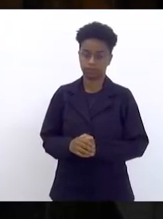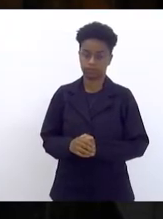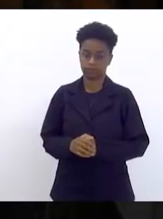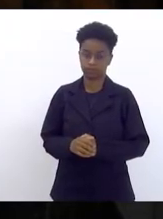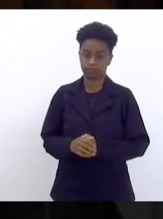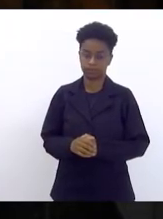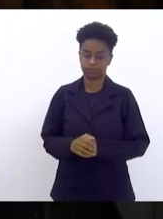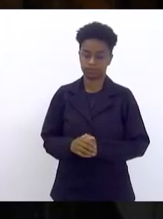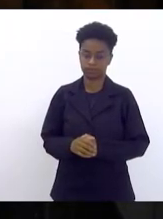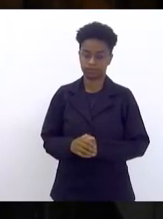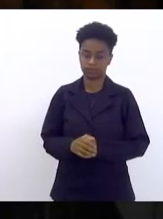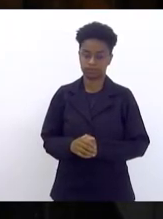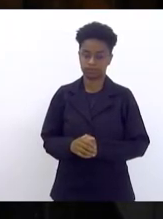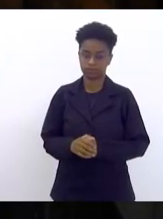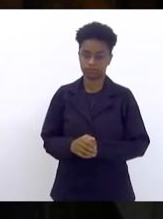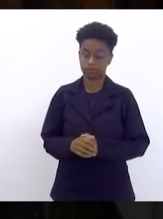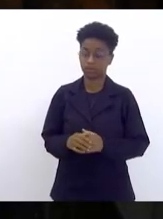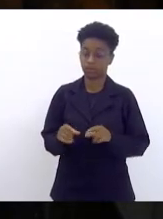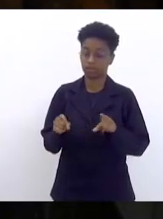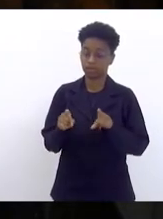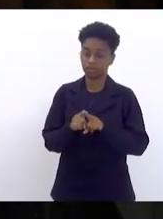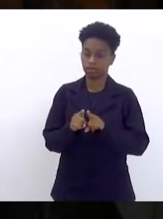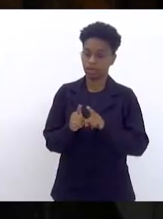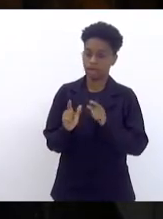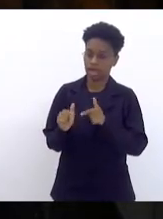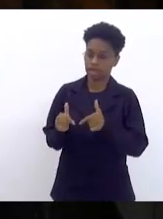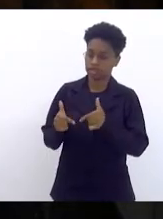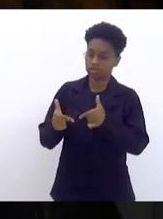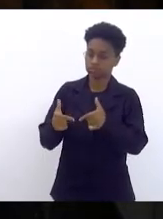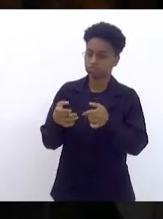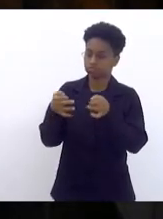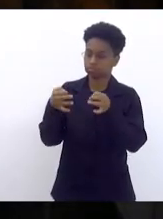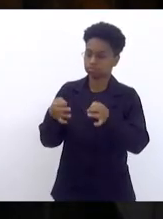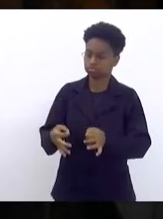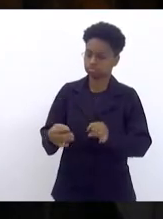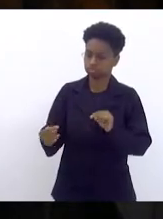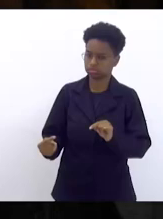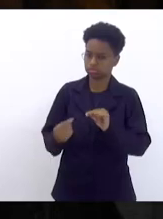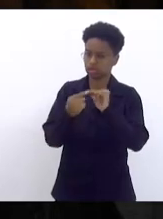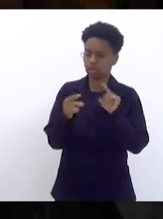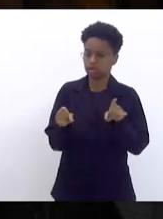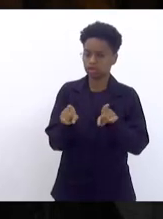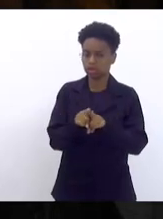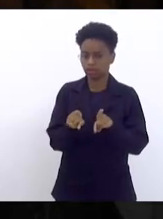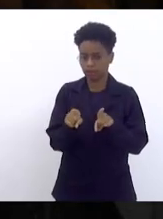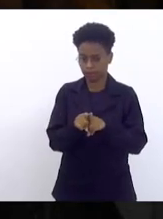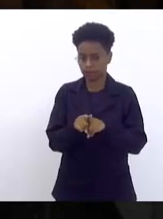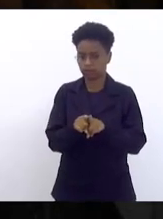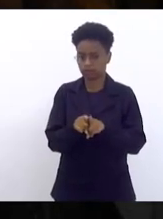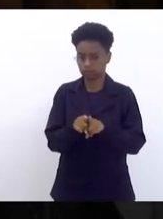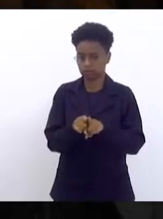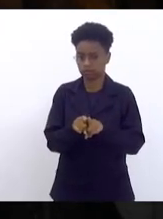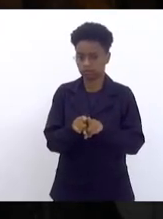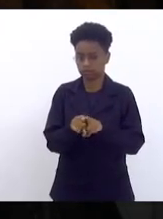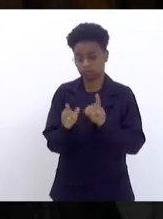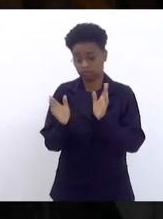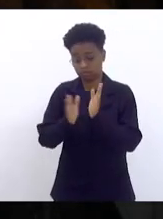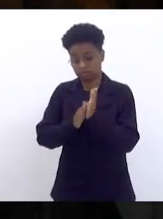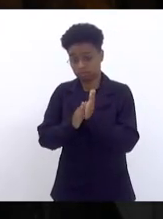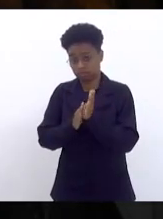e tem uma ação mais contundente também na cobrança